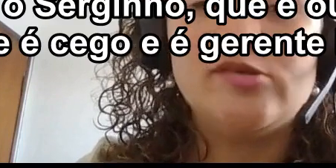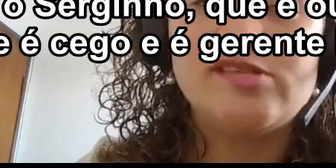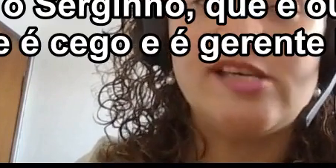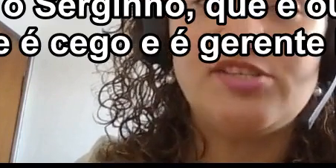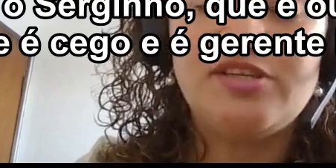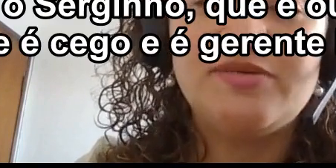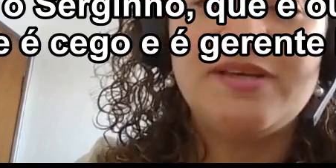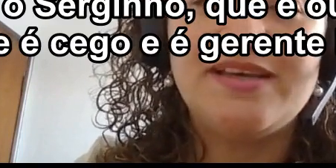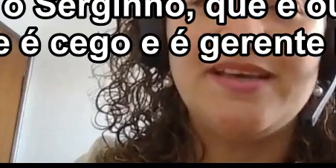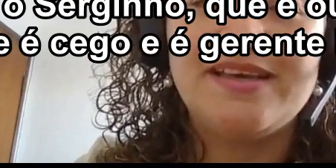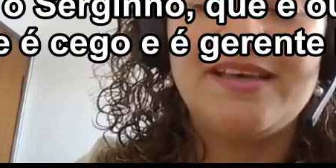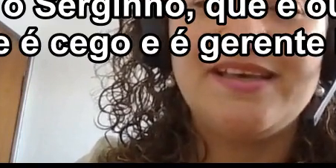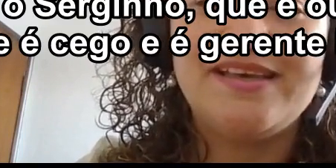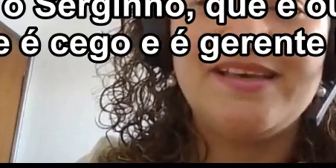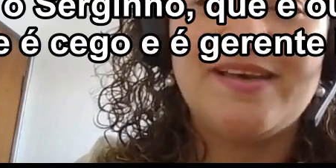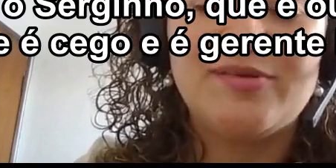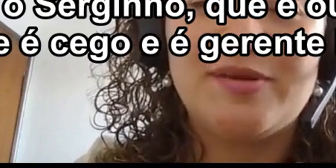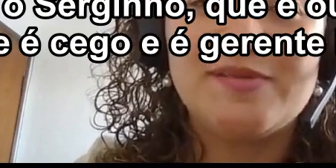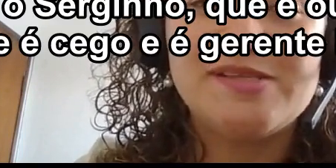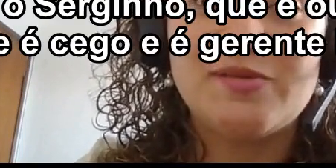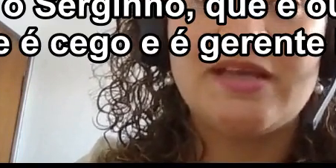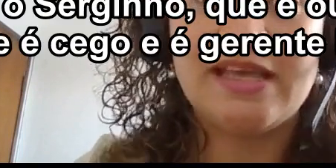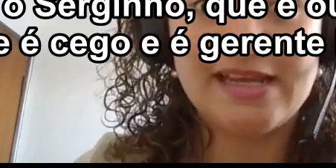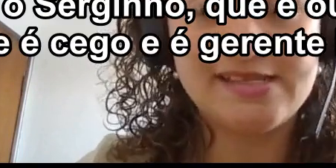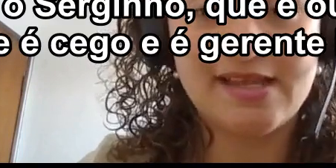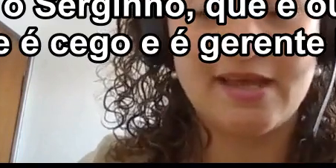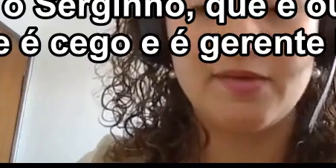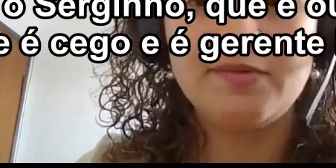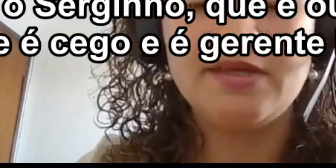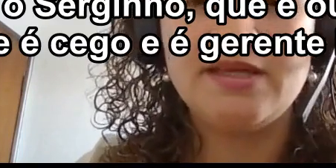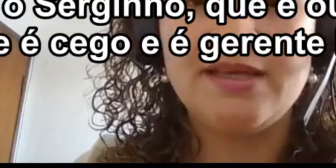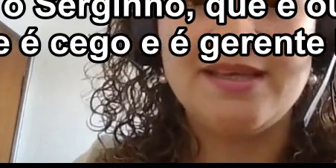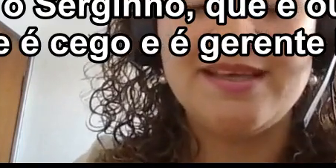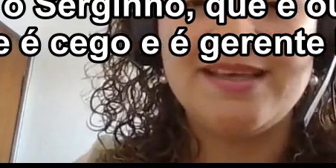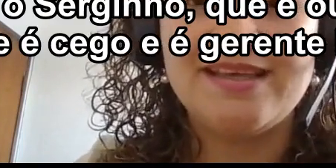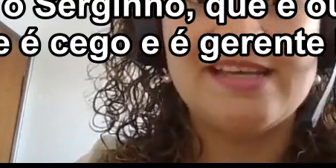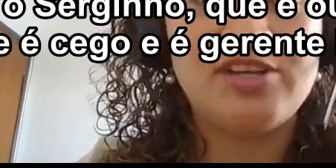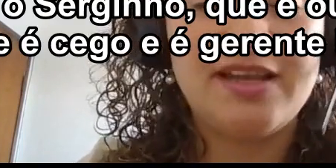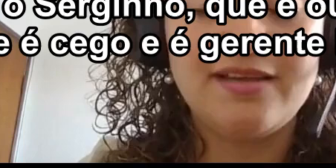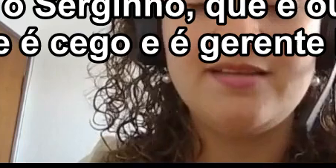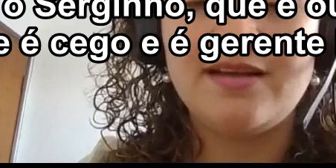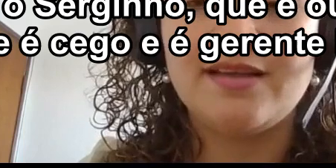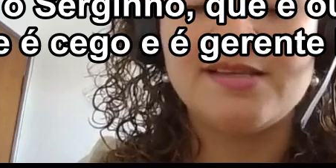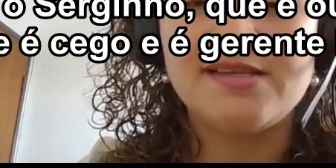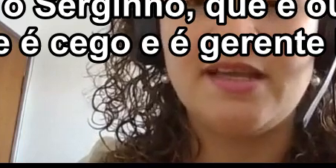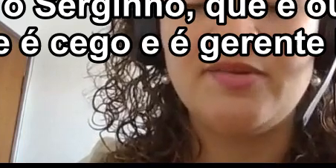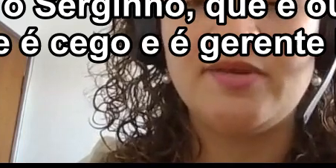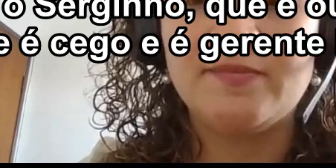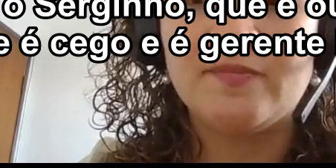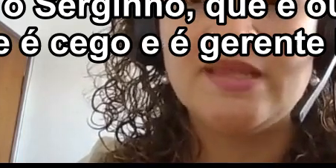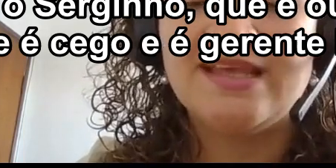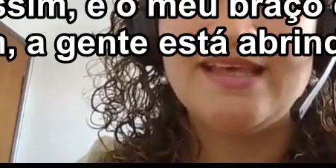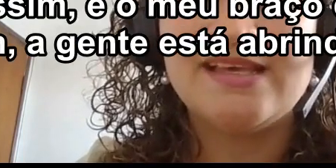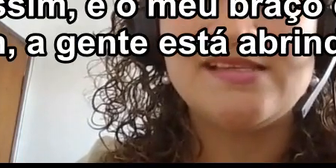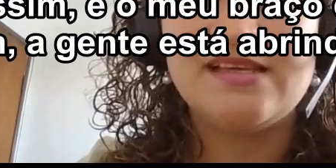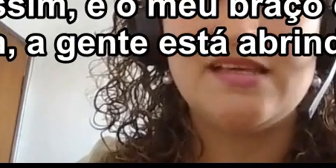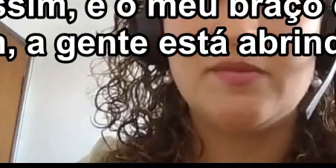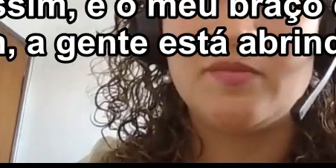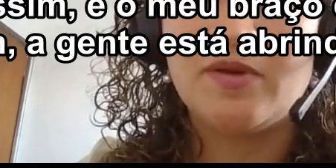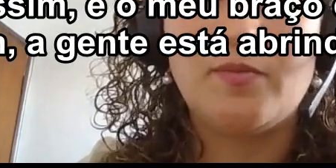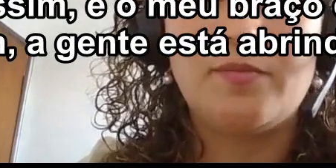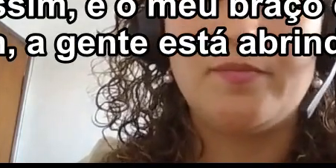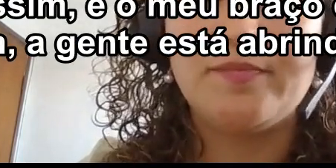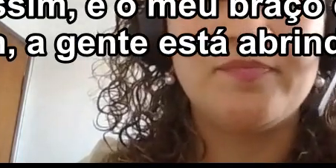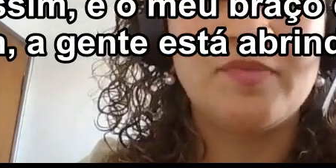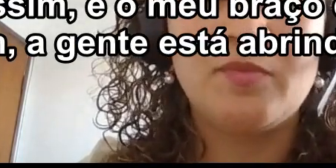eu e o Serginho, que é outra pessoa, que ele é cego e é gerente lá da Century, e assim,